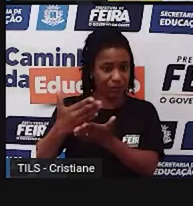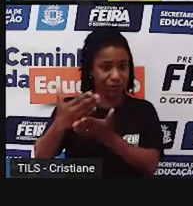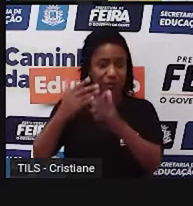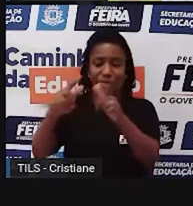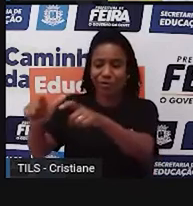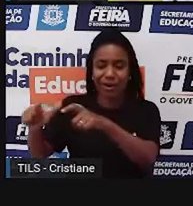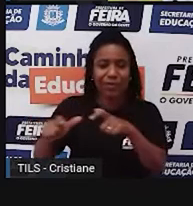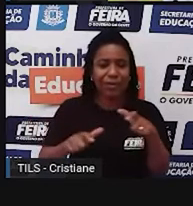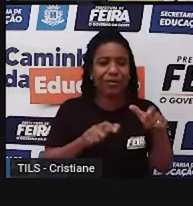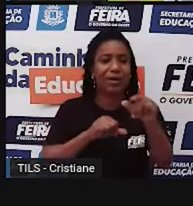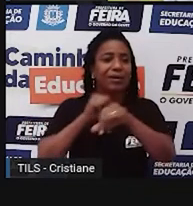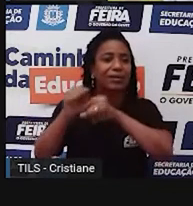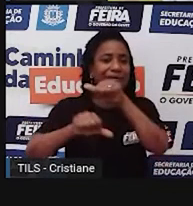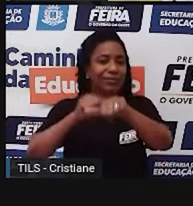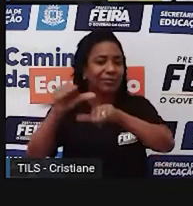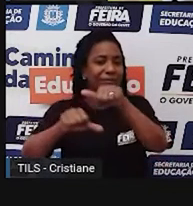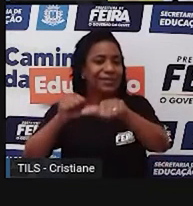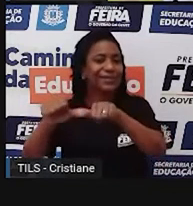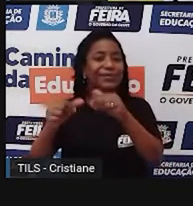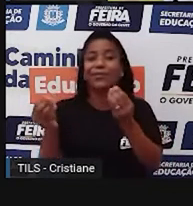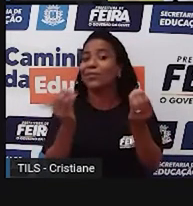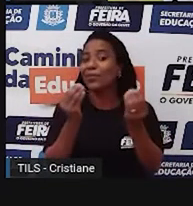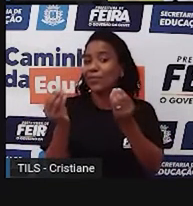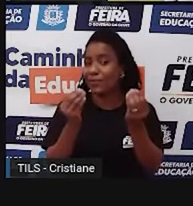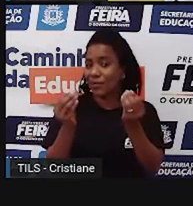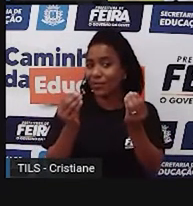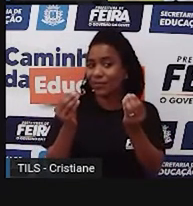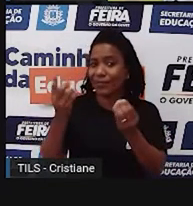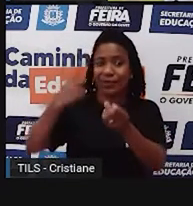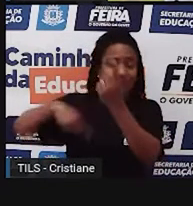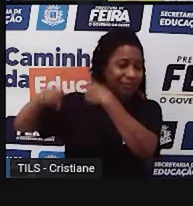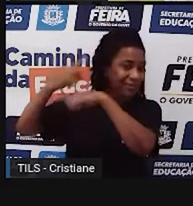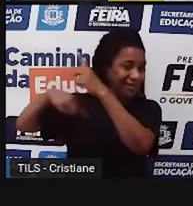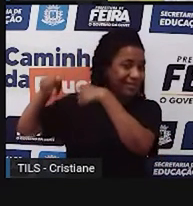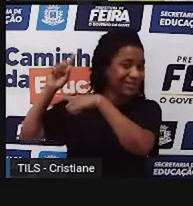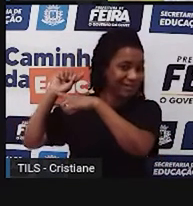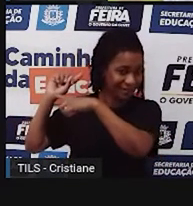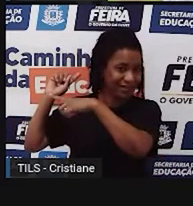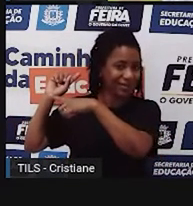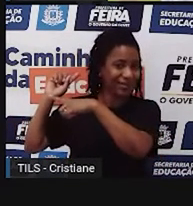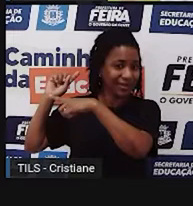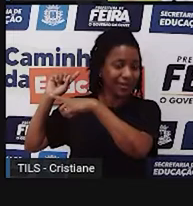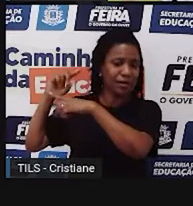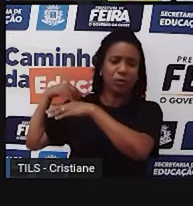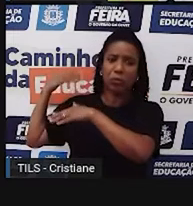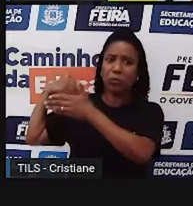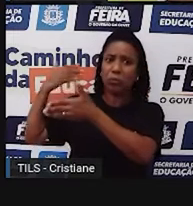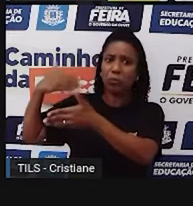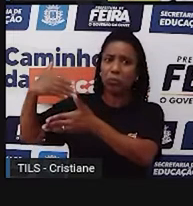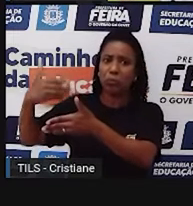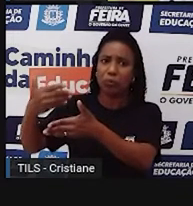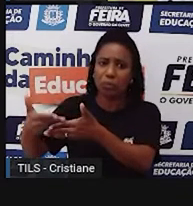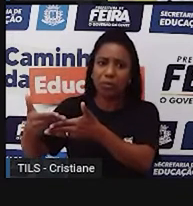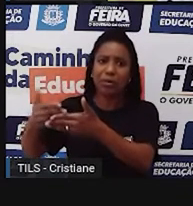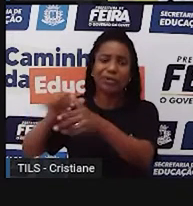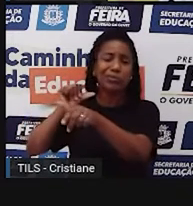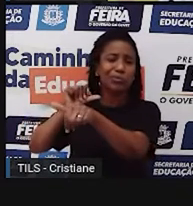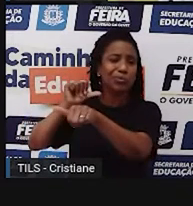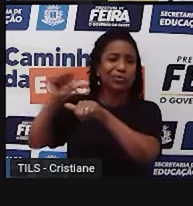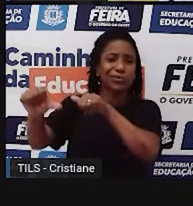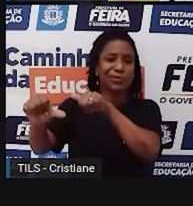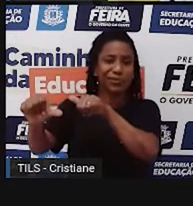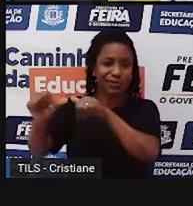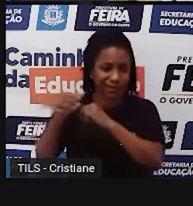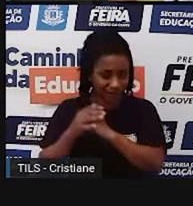esse espaço? Desde quando o homem chegou aí? Claro que a natureza também transforma o espaço, Mas hoje nós vamos falar